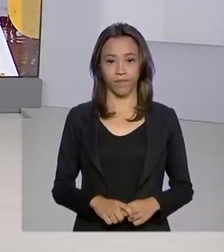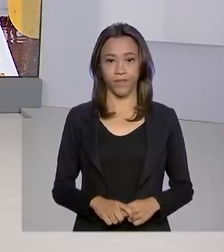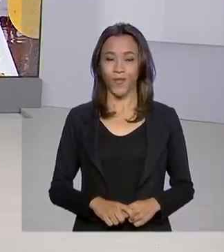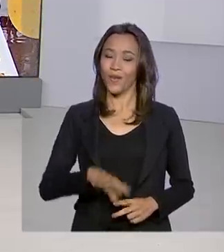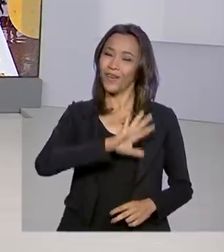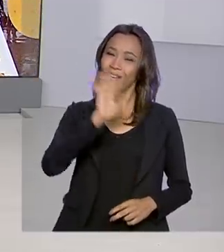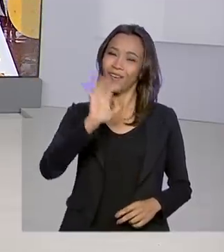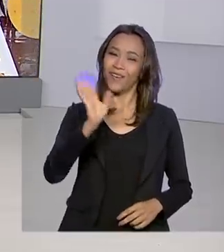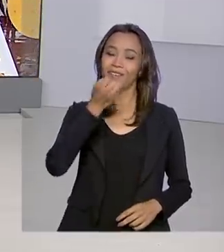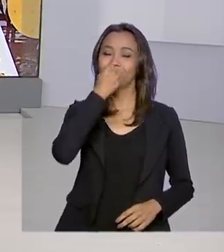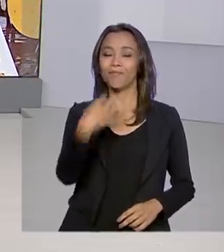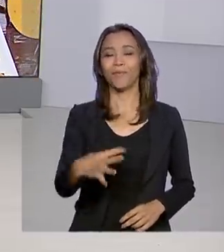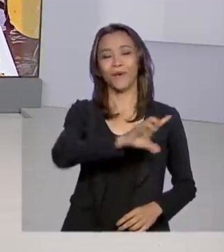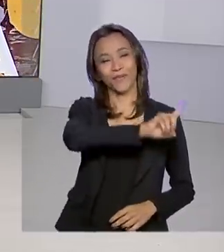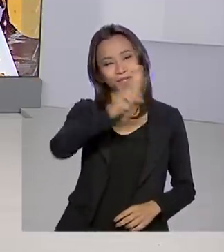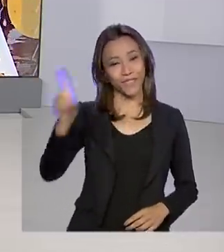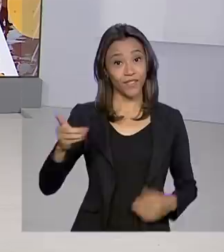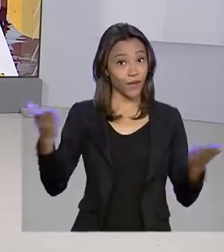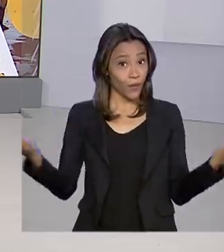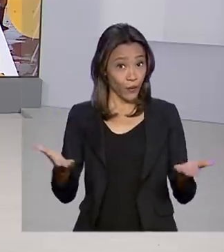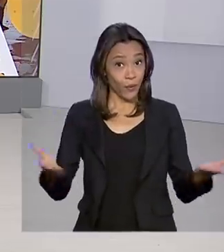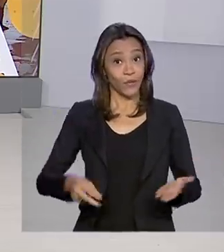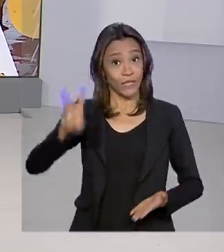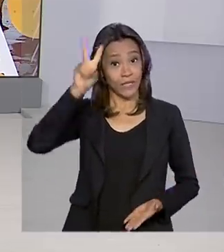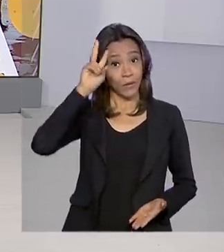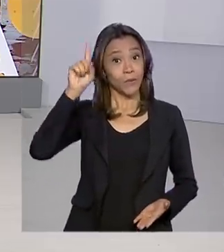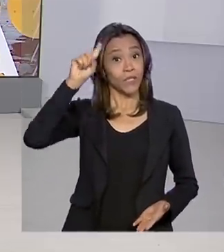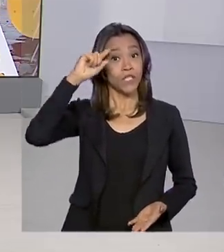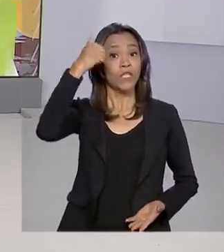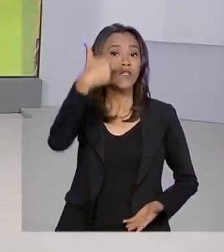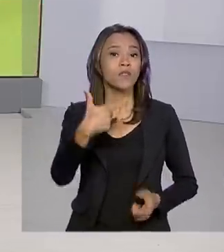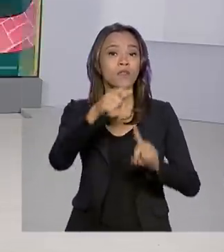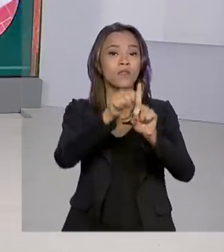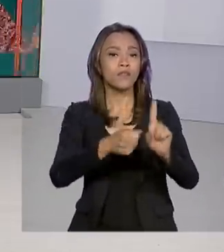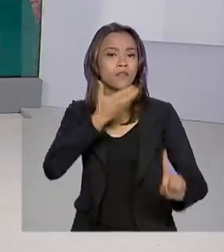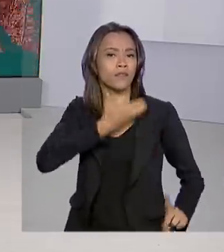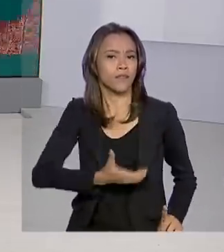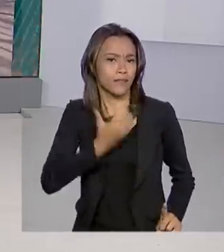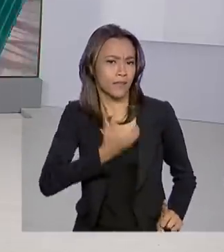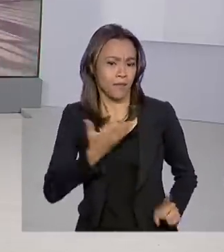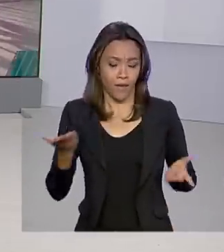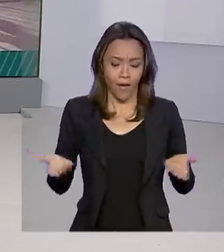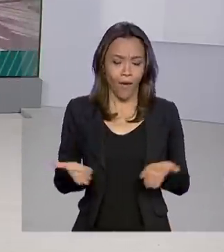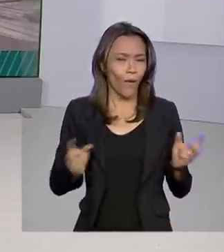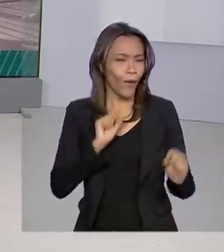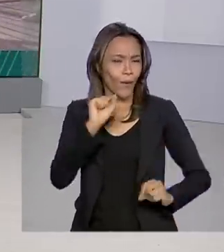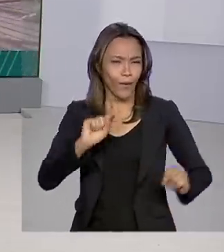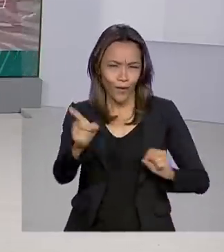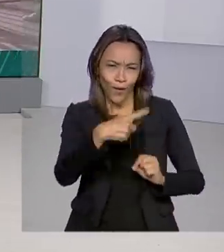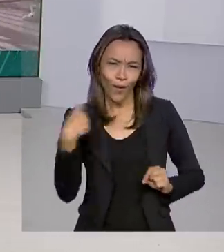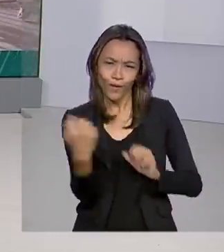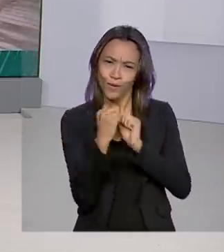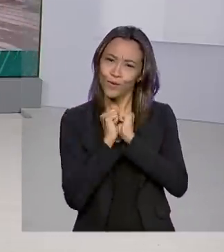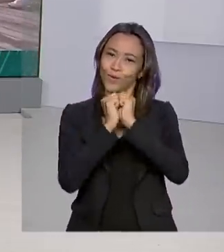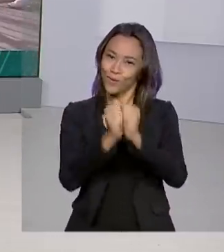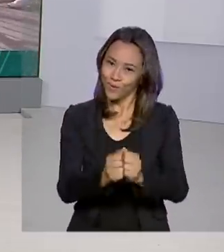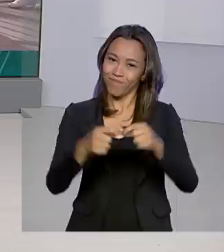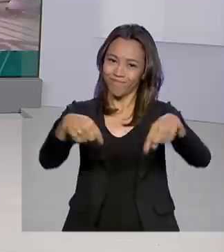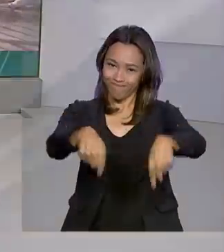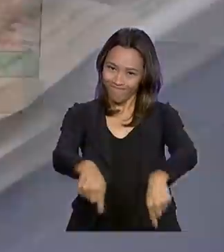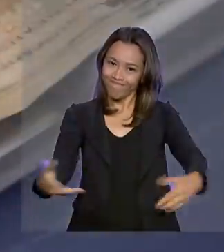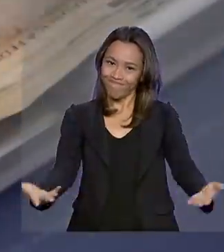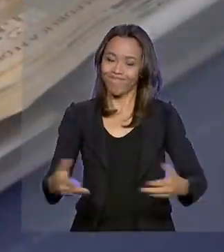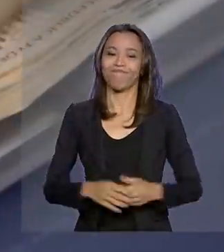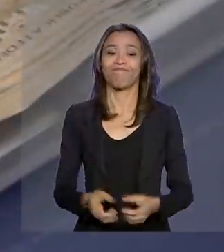Olá, bom dia pra você. Hoje é segunda-feira, dia 2 de dezembro. A partir de agora, estamos juntos no Brasil em dia.